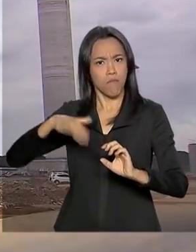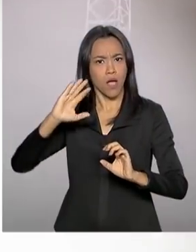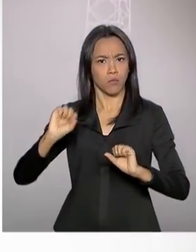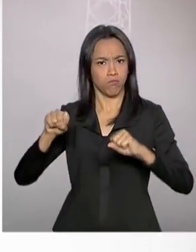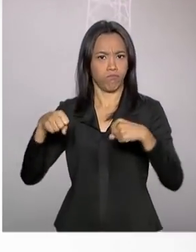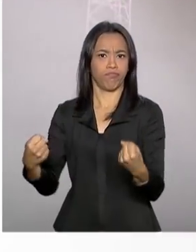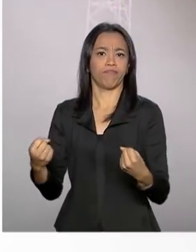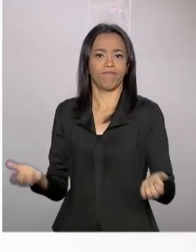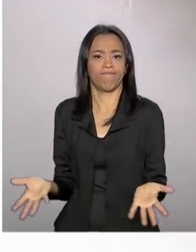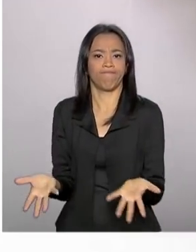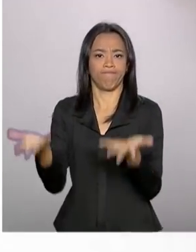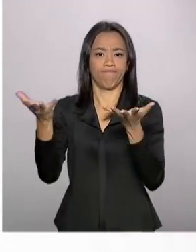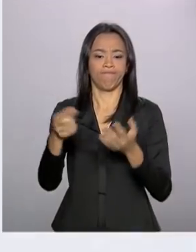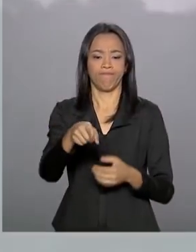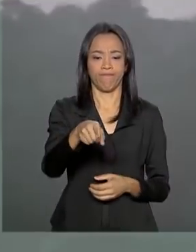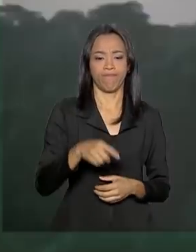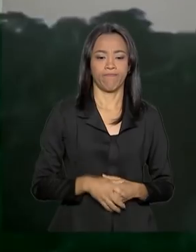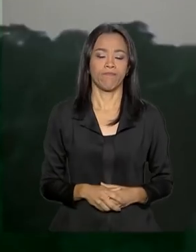centro.